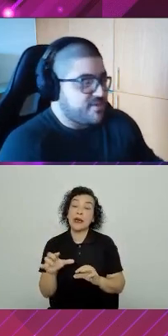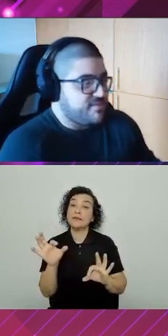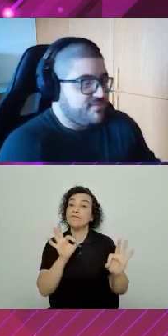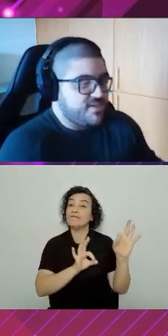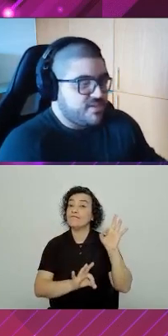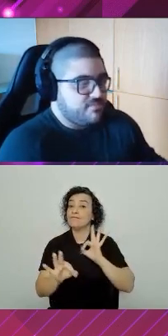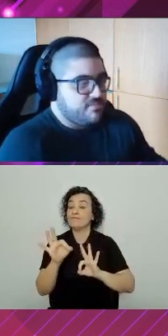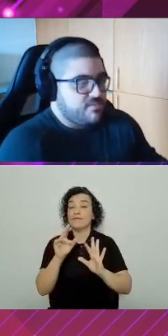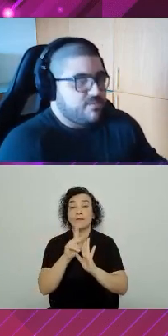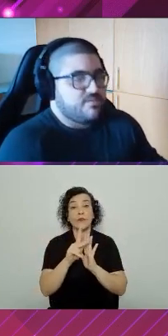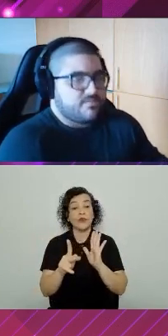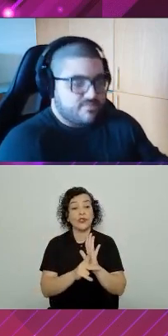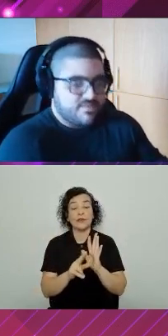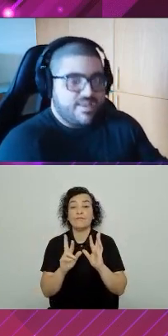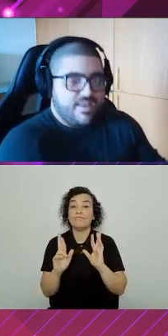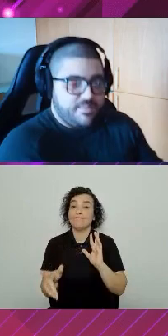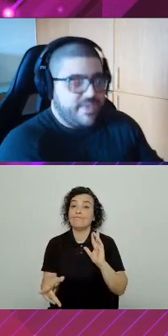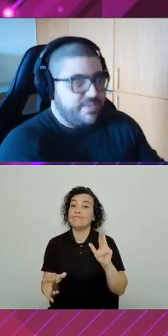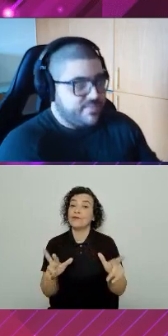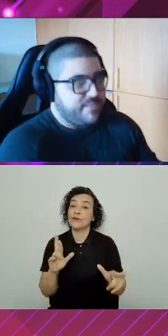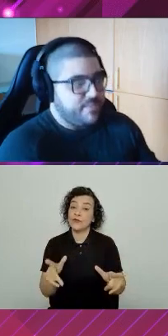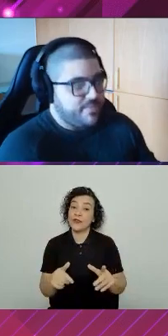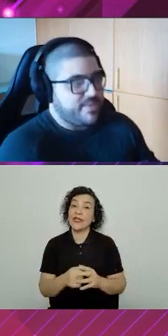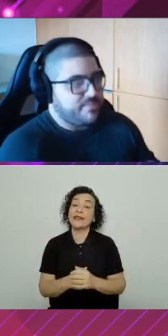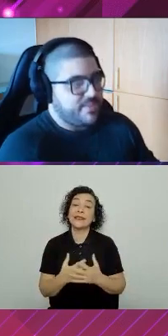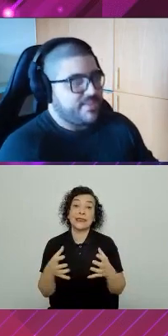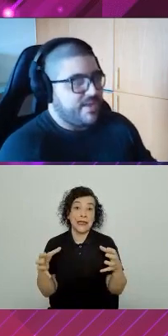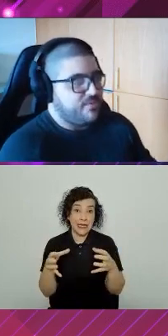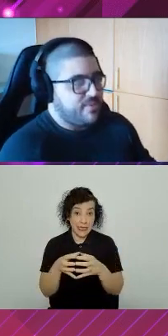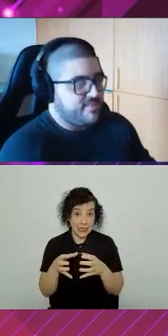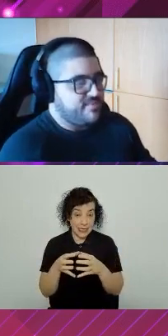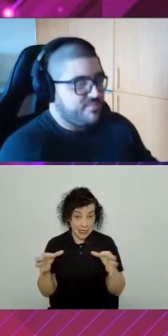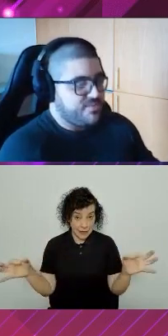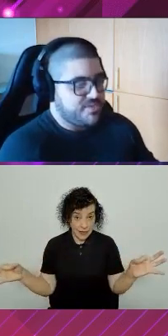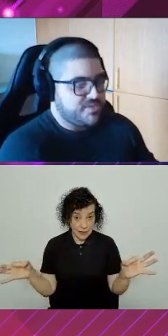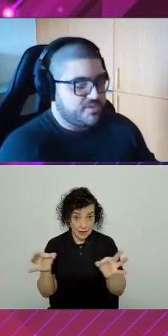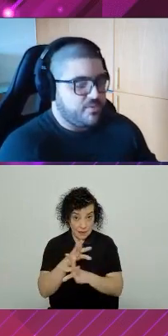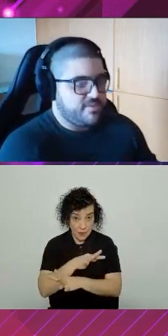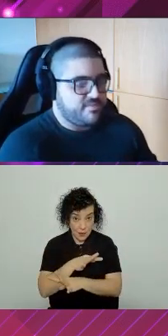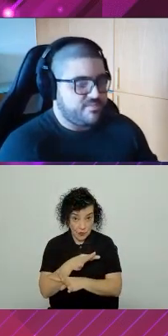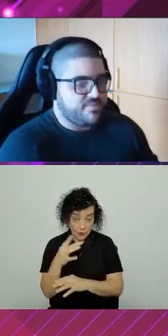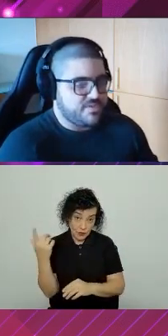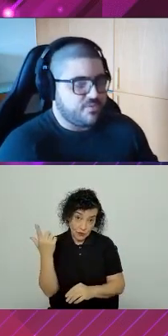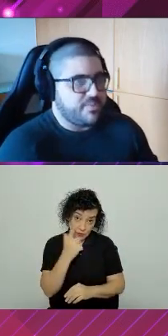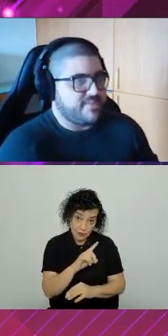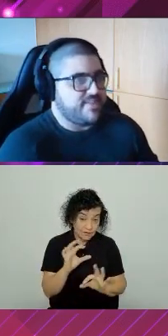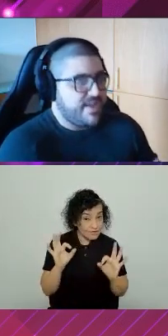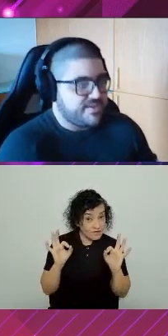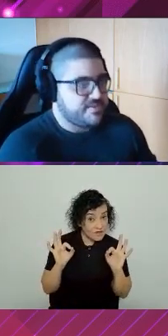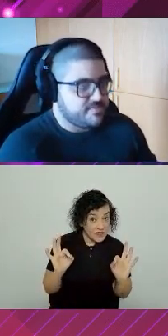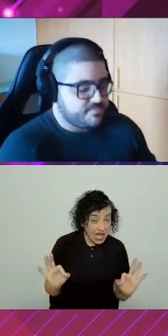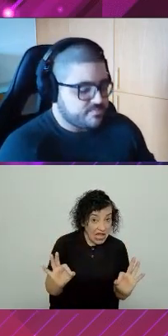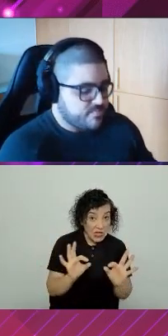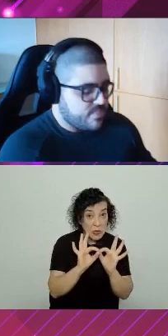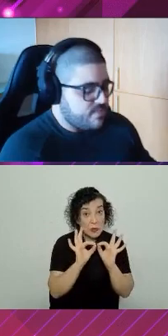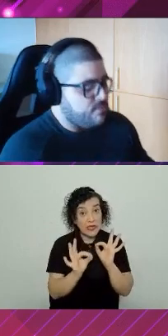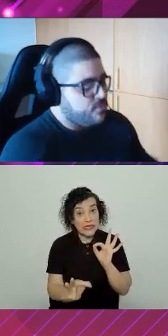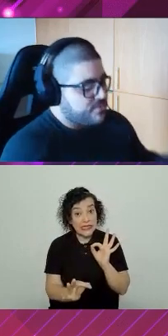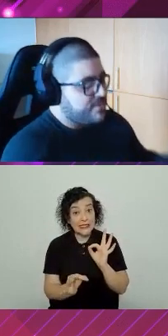de vários projetos diferentes. Então, a minha equipe está preparada para lidar com esse tipo de complexidade?